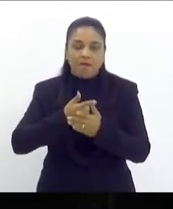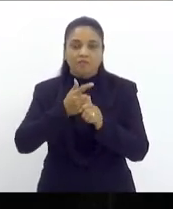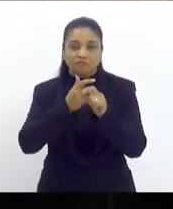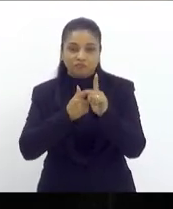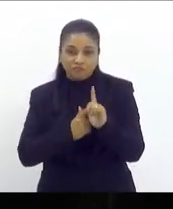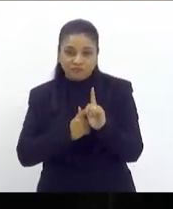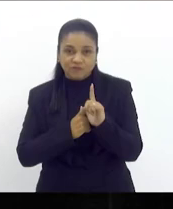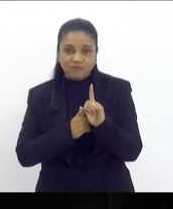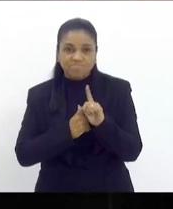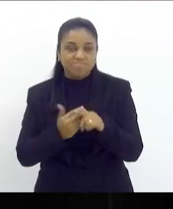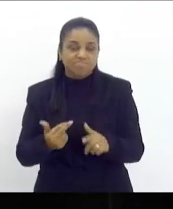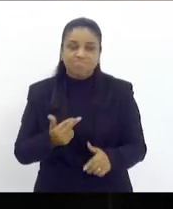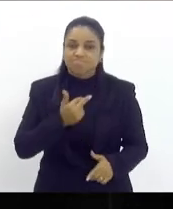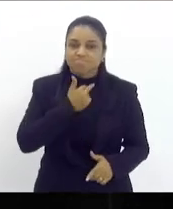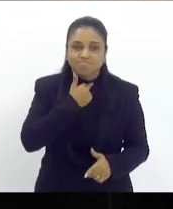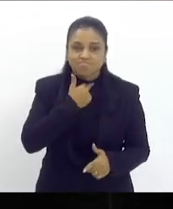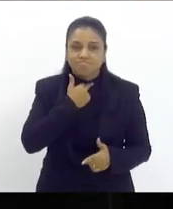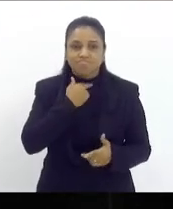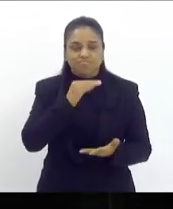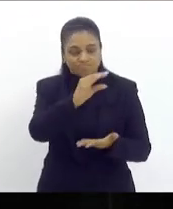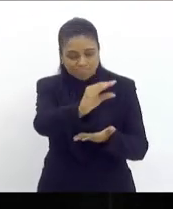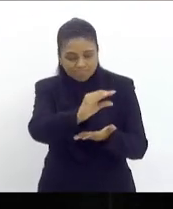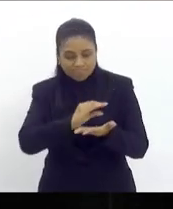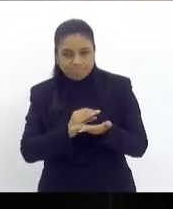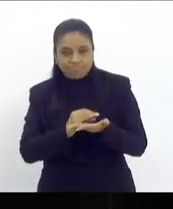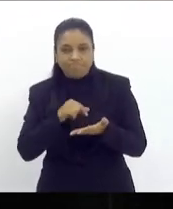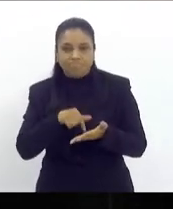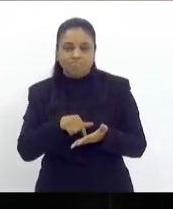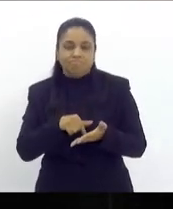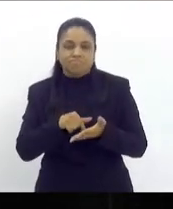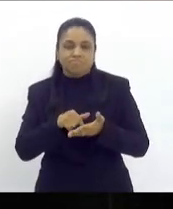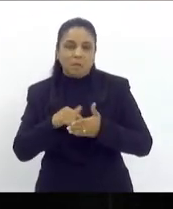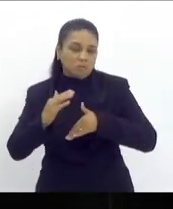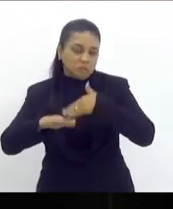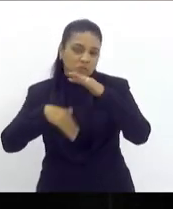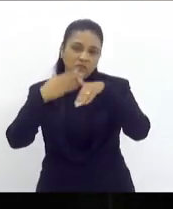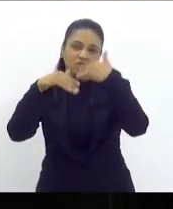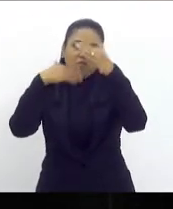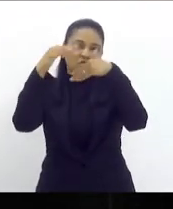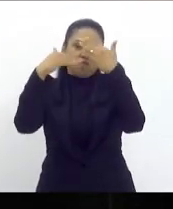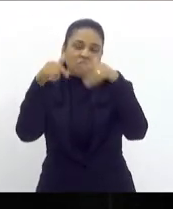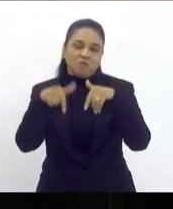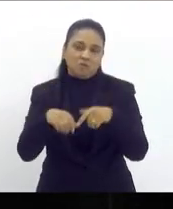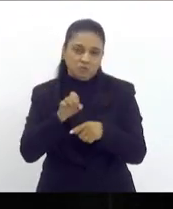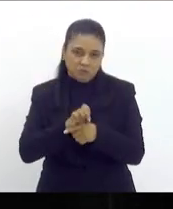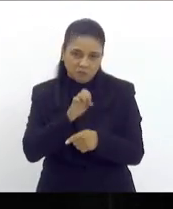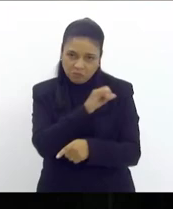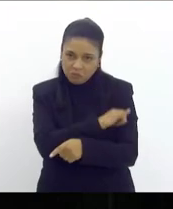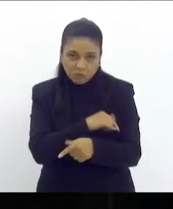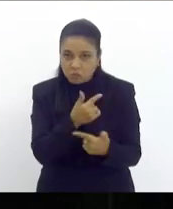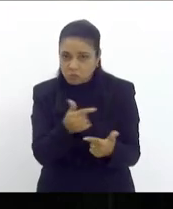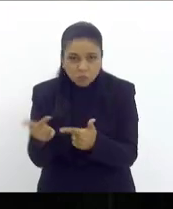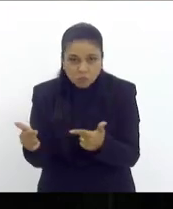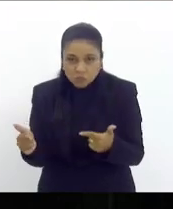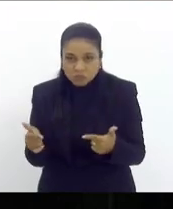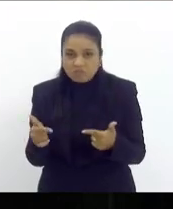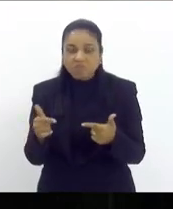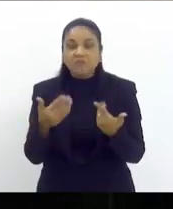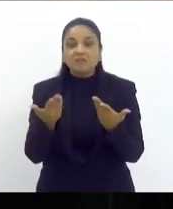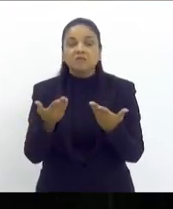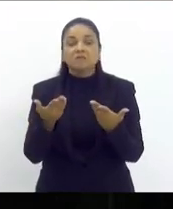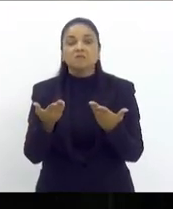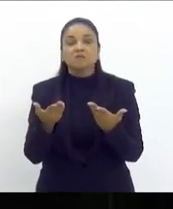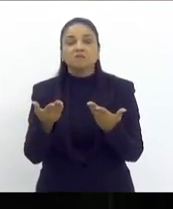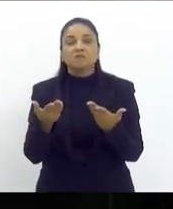poder ter investimentos para alavancar o desenvolvimento do Estado e já pelo nível de